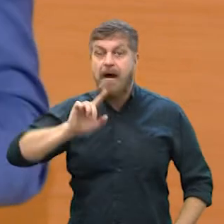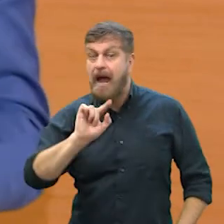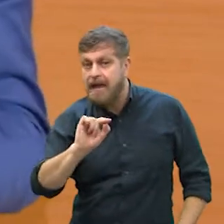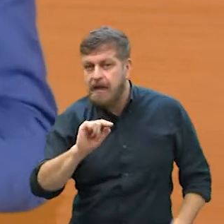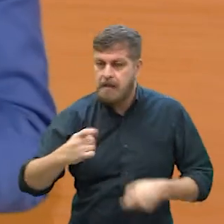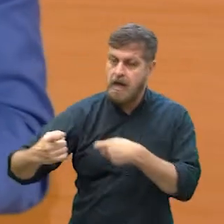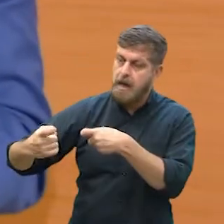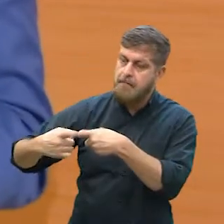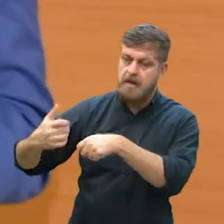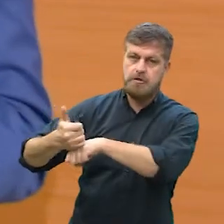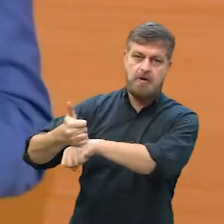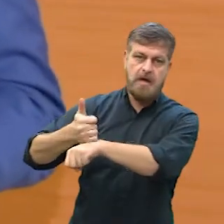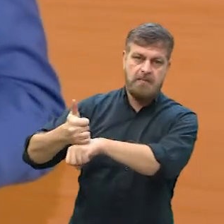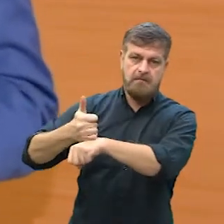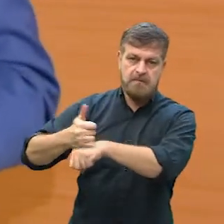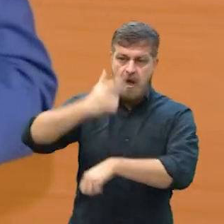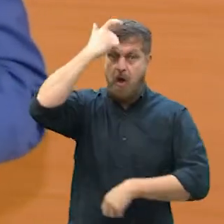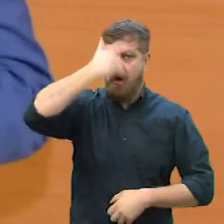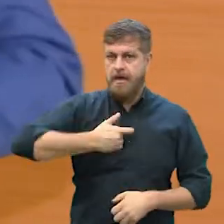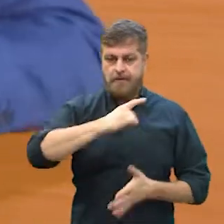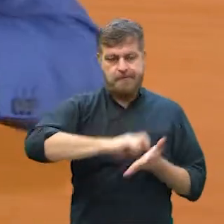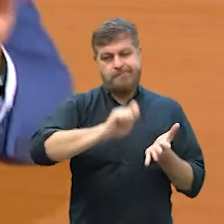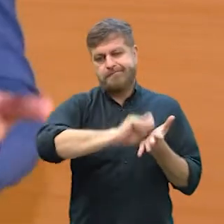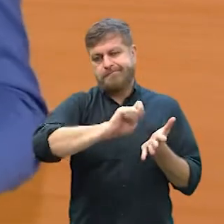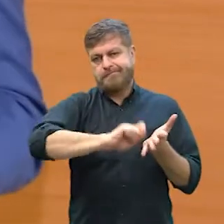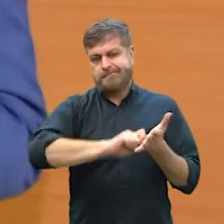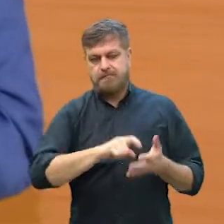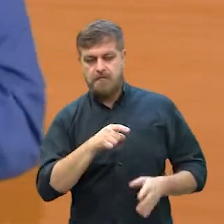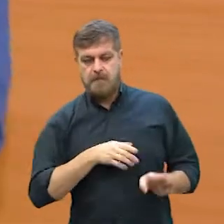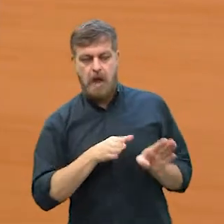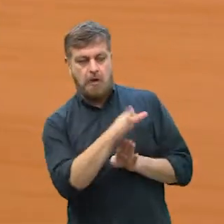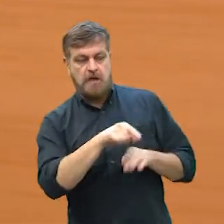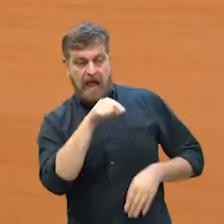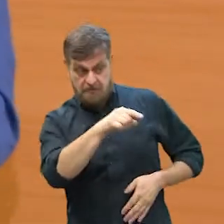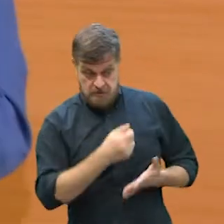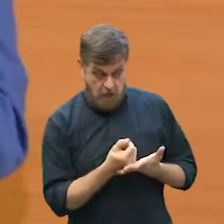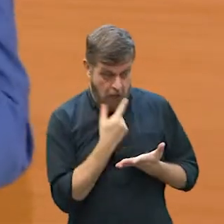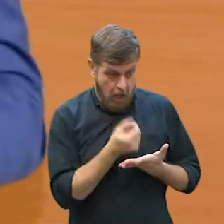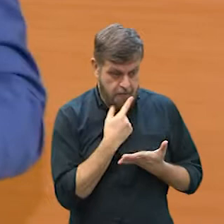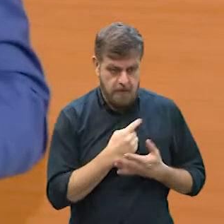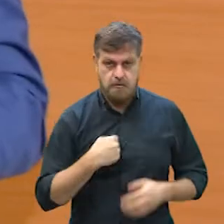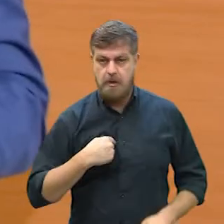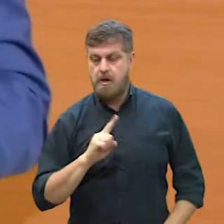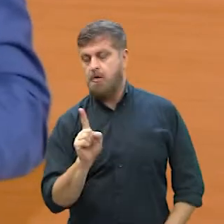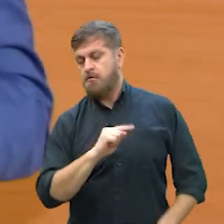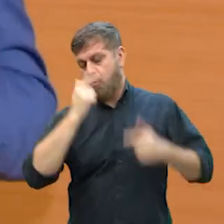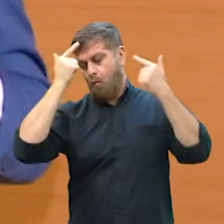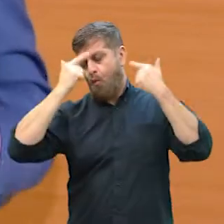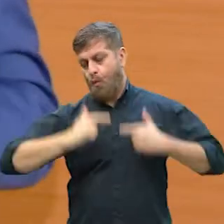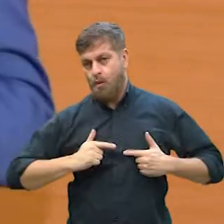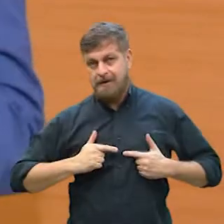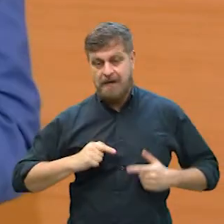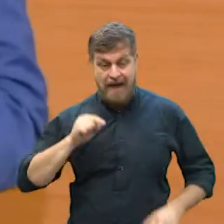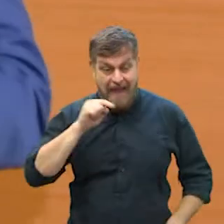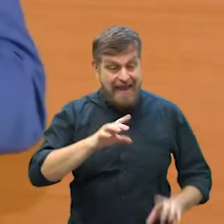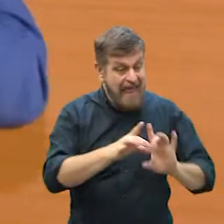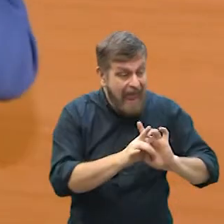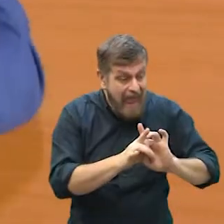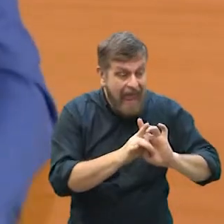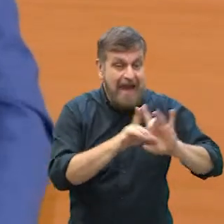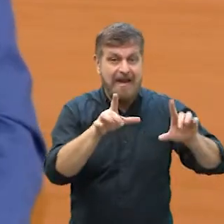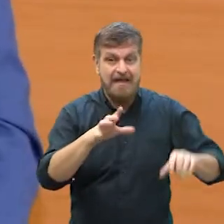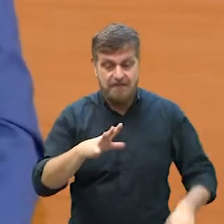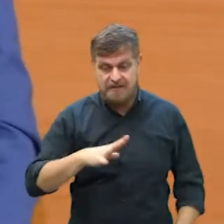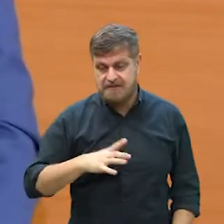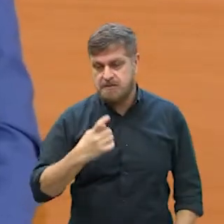argumentação são os médicos, pode ver que eu nunca prescrevi nada, nunca falei para você tomar A, B ou C, não, o que eu quero é a opção do cidadão